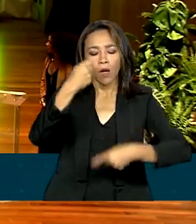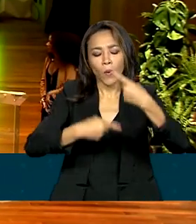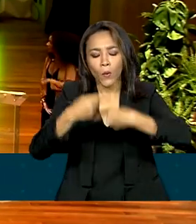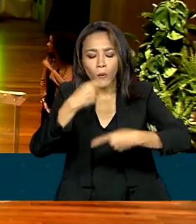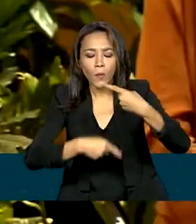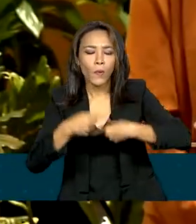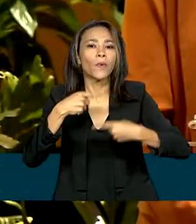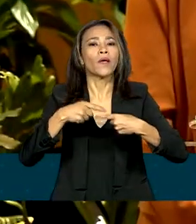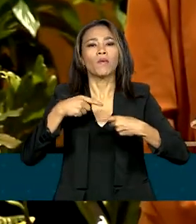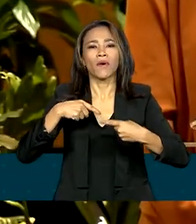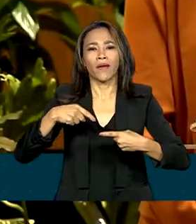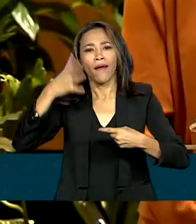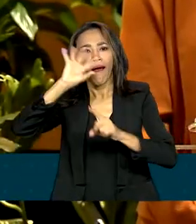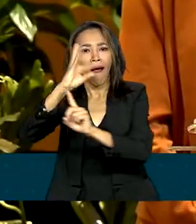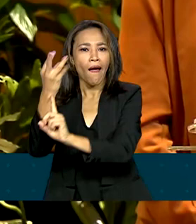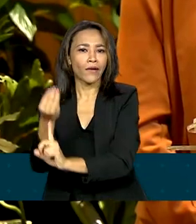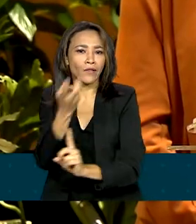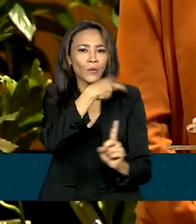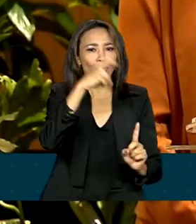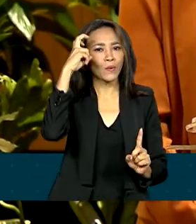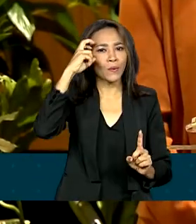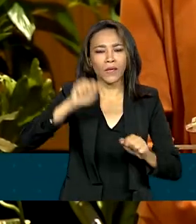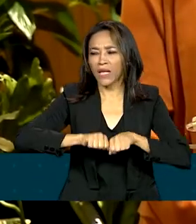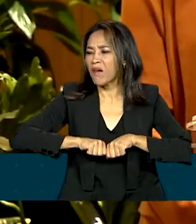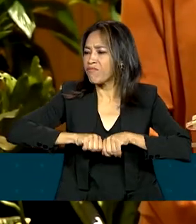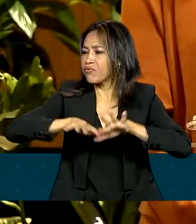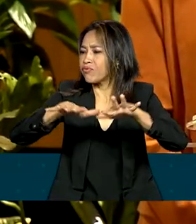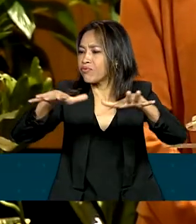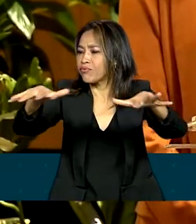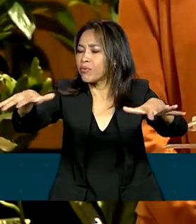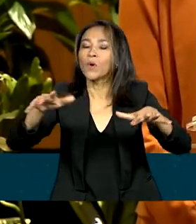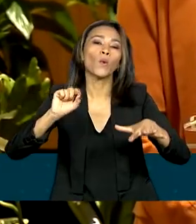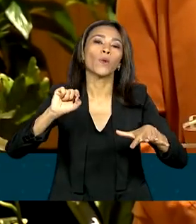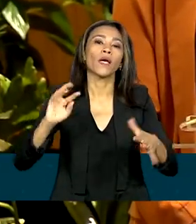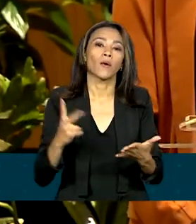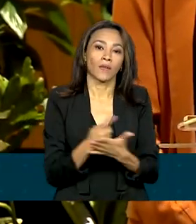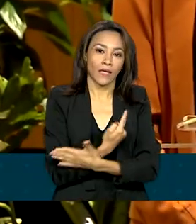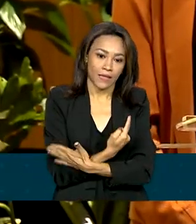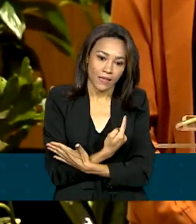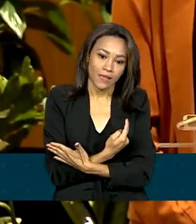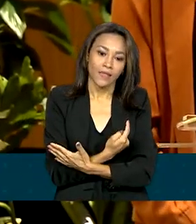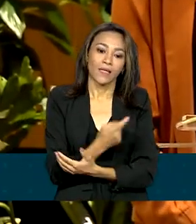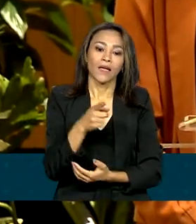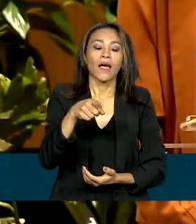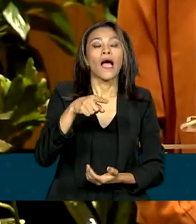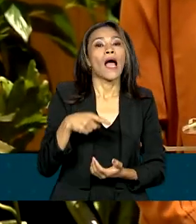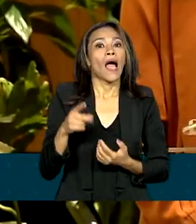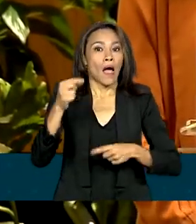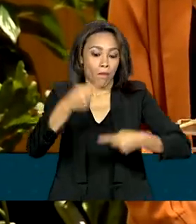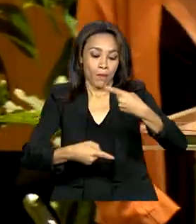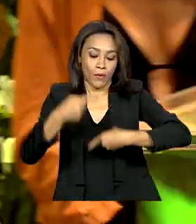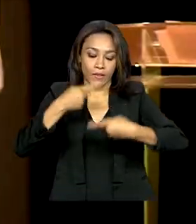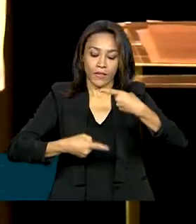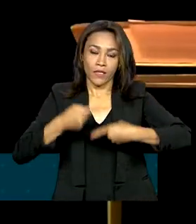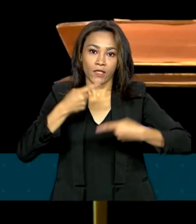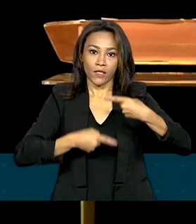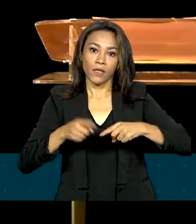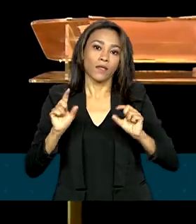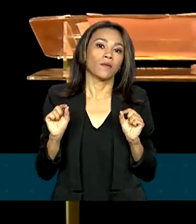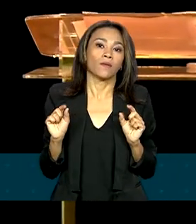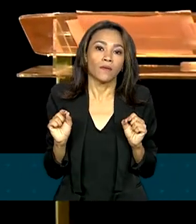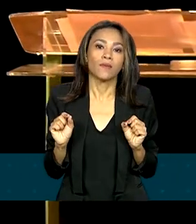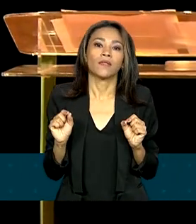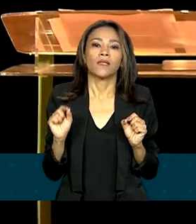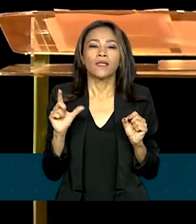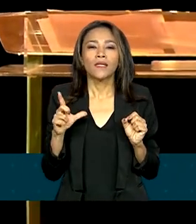cultura estão em toda parte. O que não chega, muitas vezes, é exatamente isso, a política pública, que faz com que